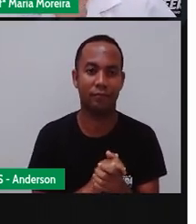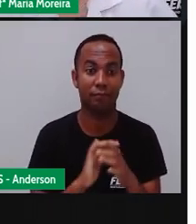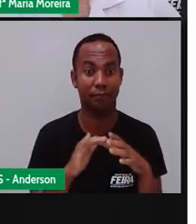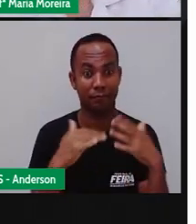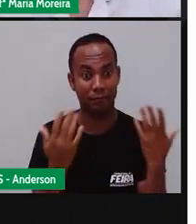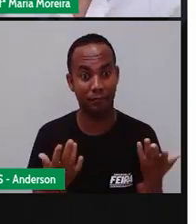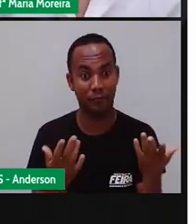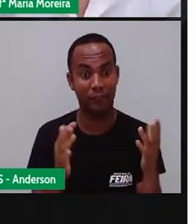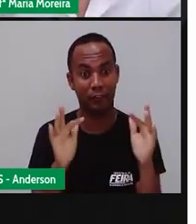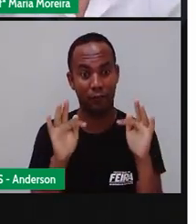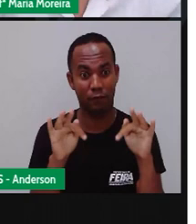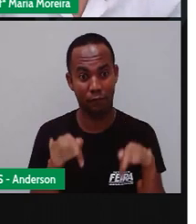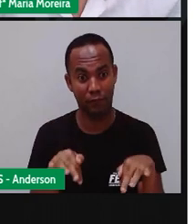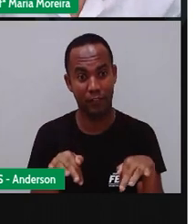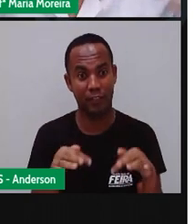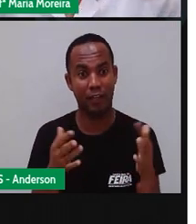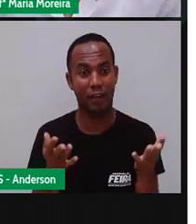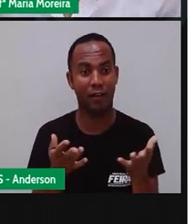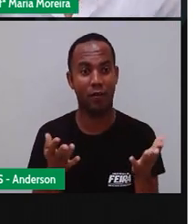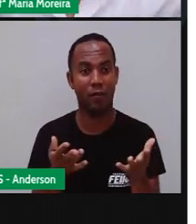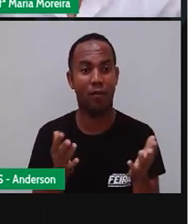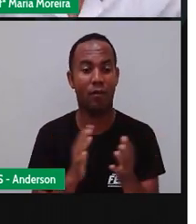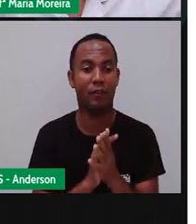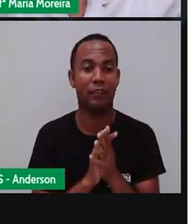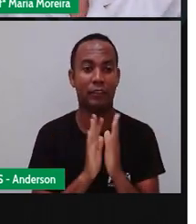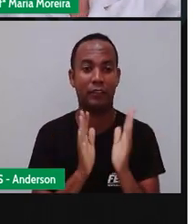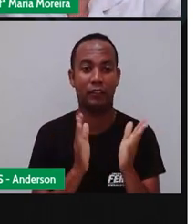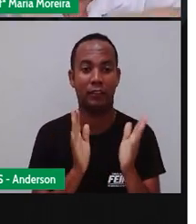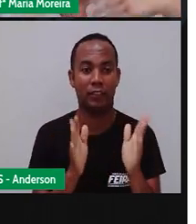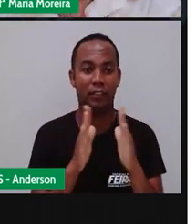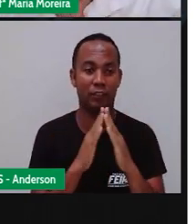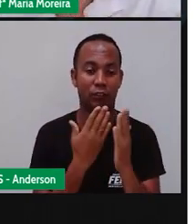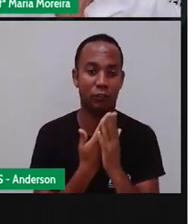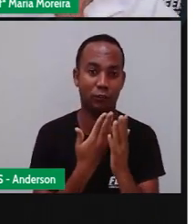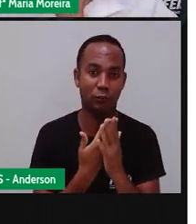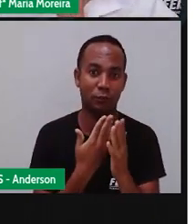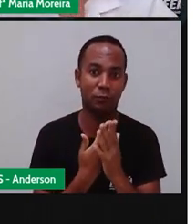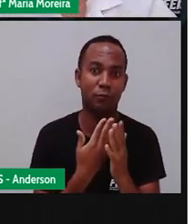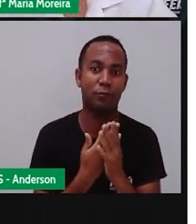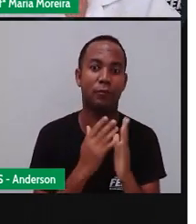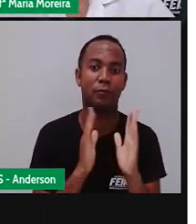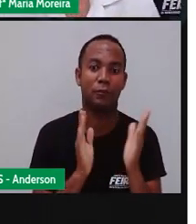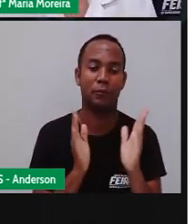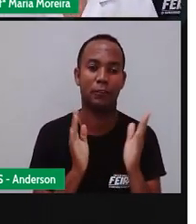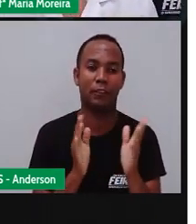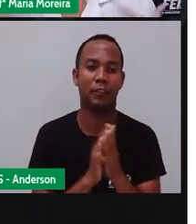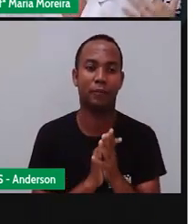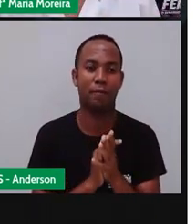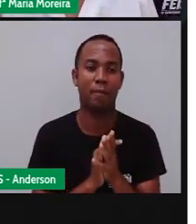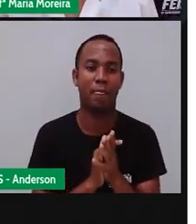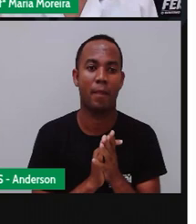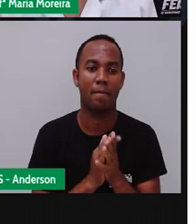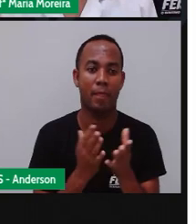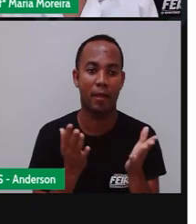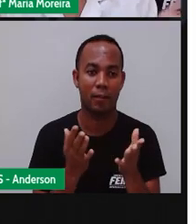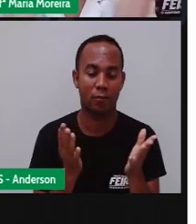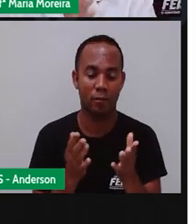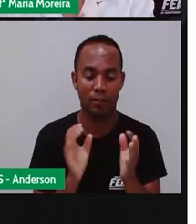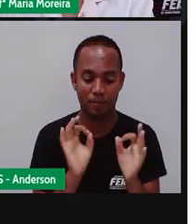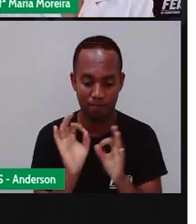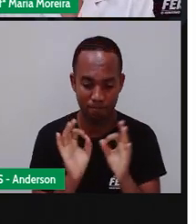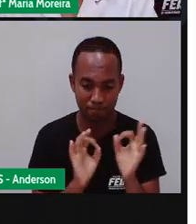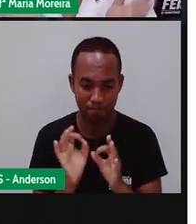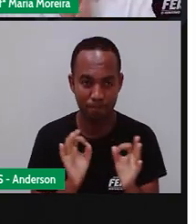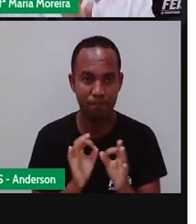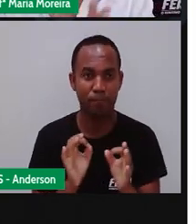Bom E para encerrar Depois de uma aula Dessa Depois de falarmos Tantas coisas maravilhosas De montarmos Essa maquete